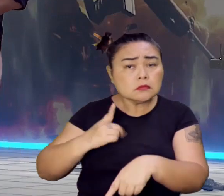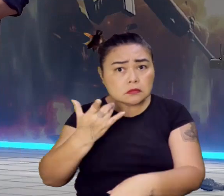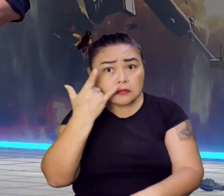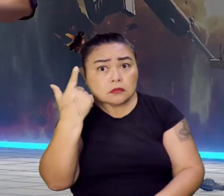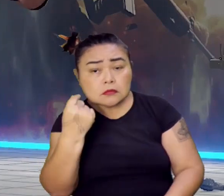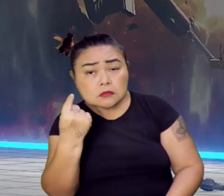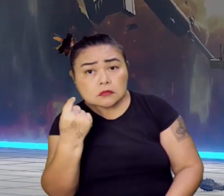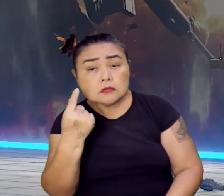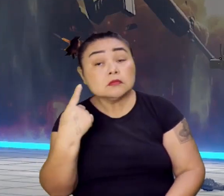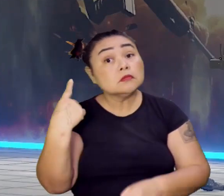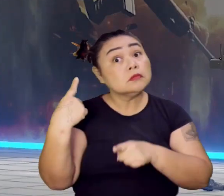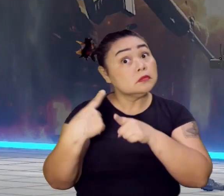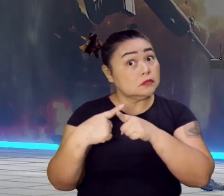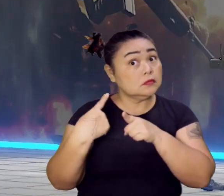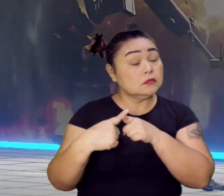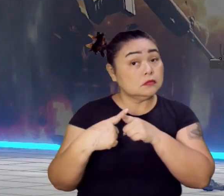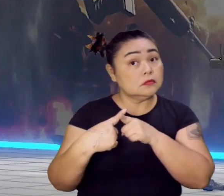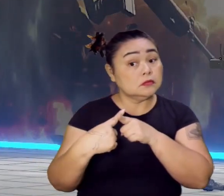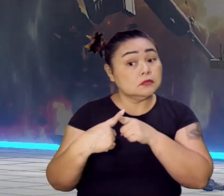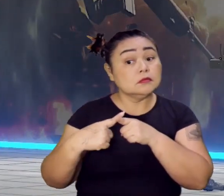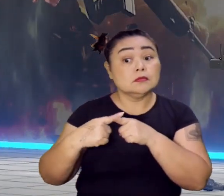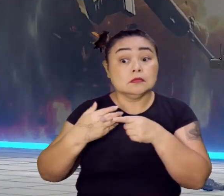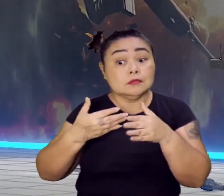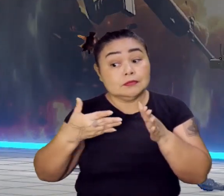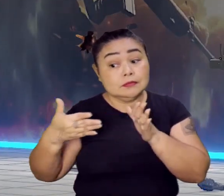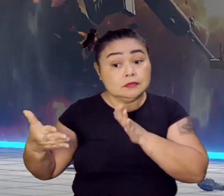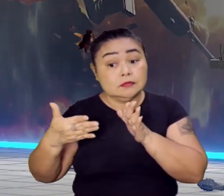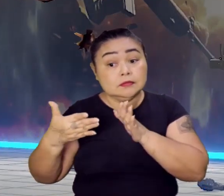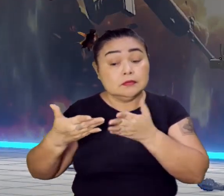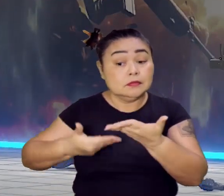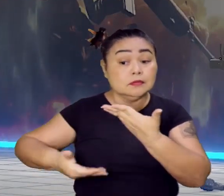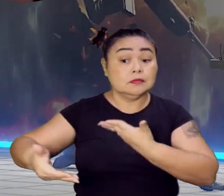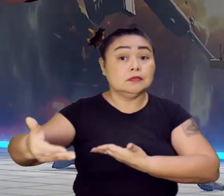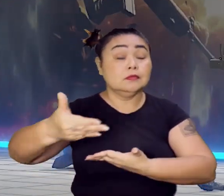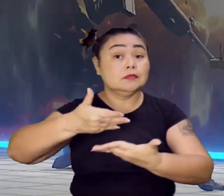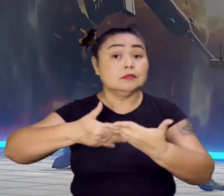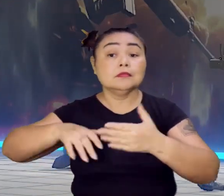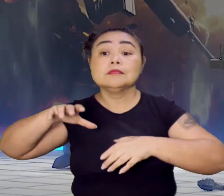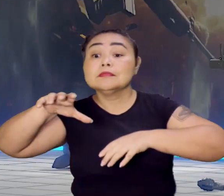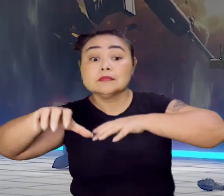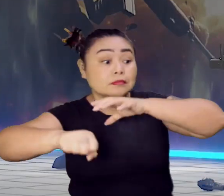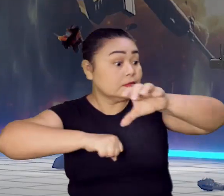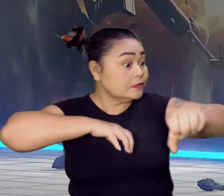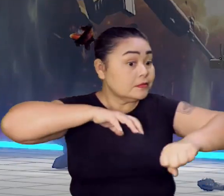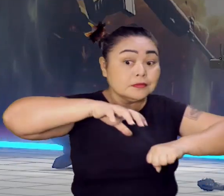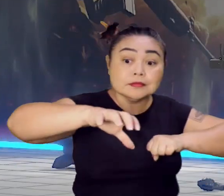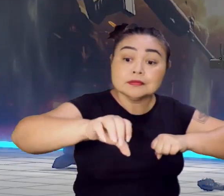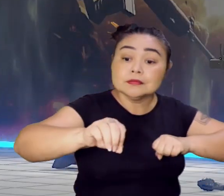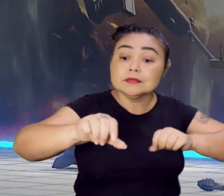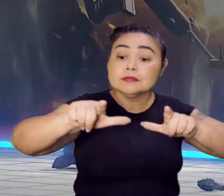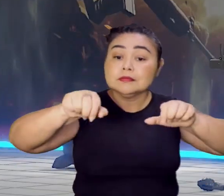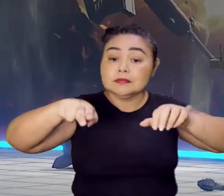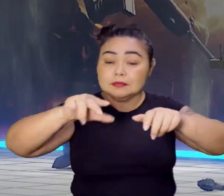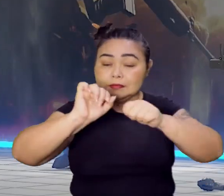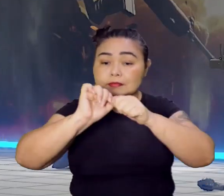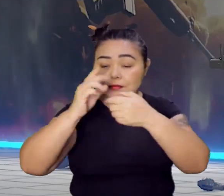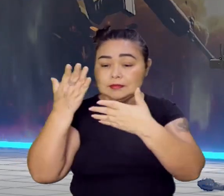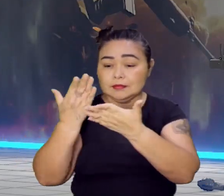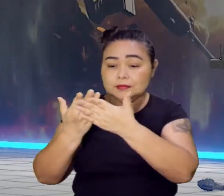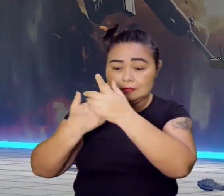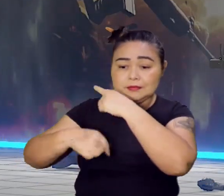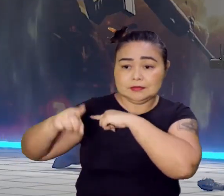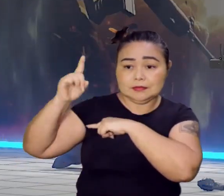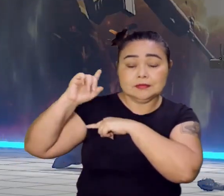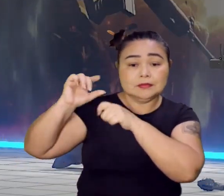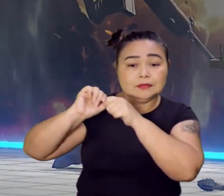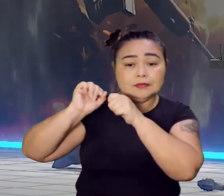isso? Porque nós estamos em pleno comércio com as colônias. Lembra que nós estudamos na aula passada